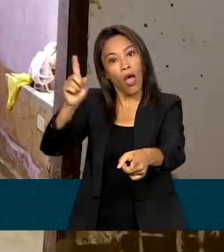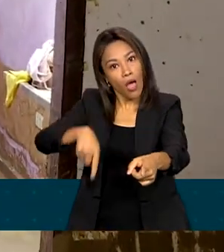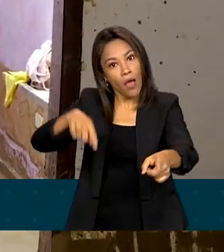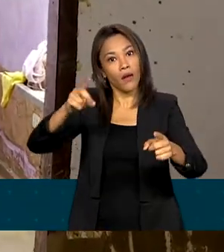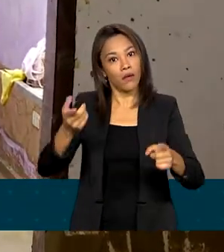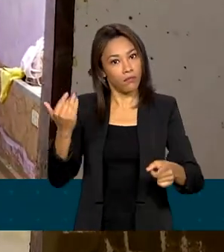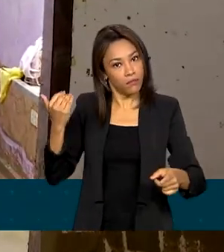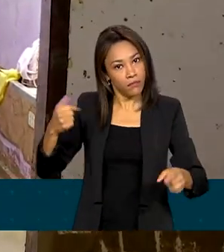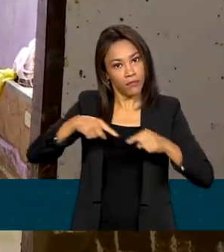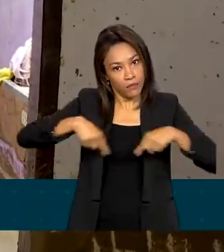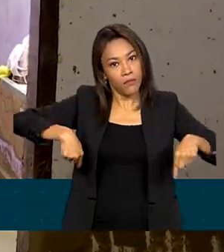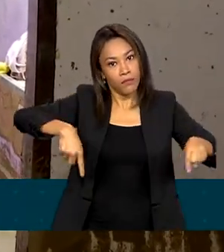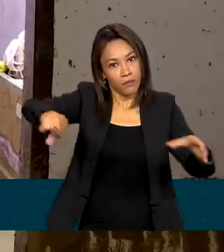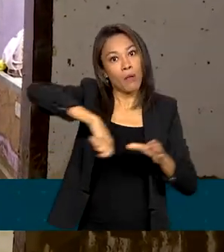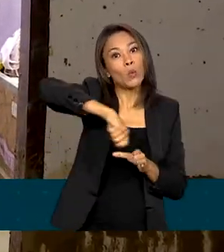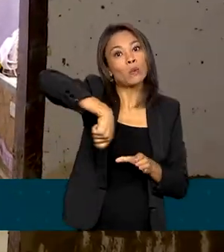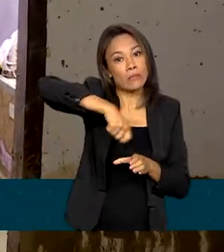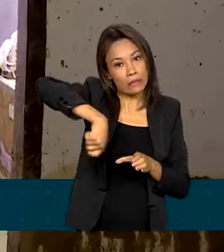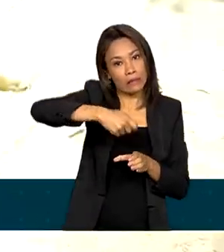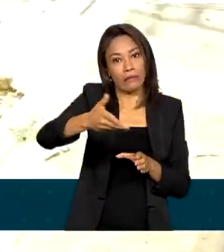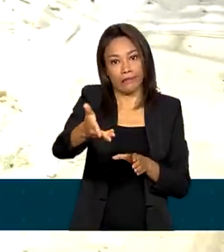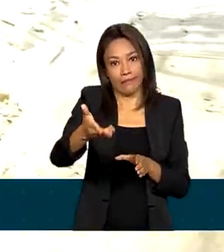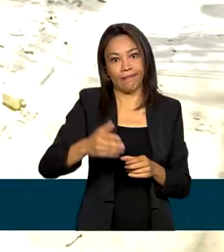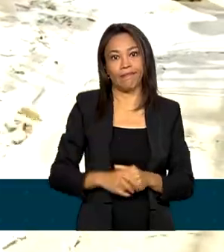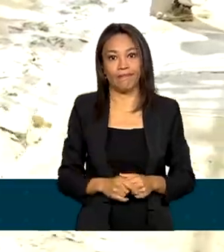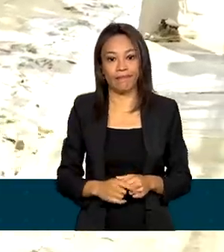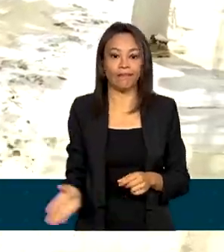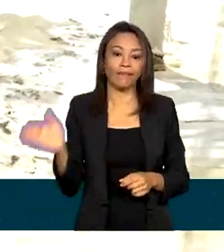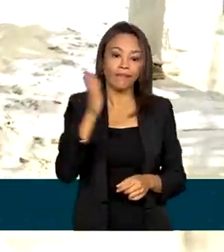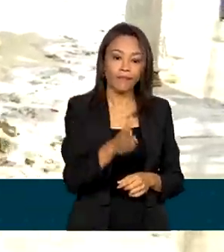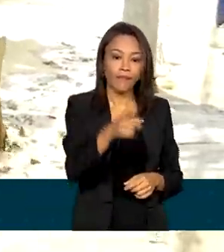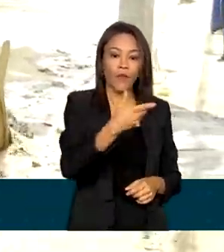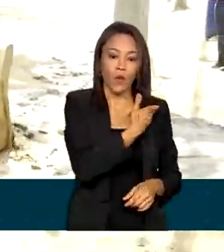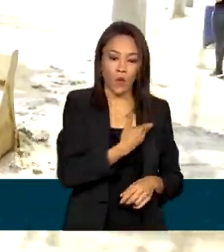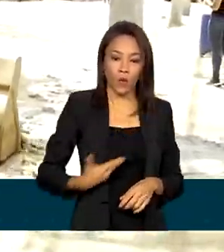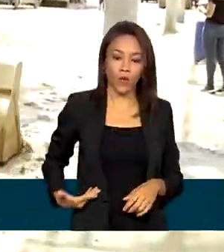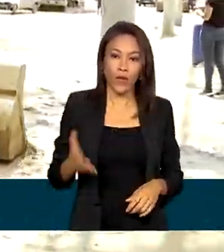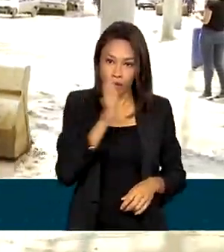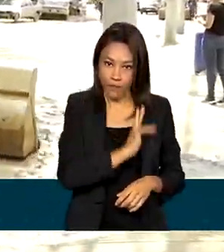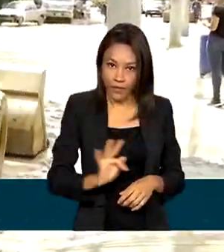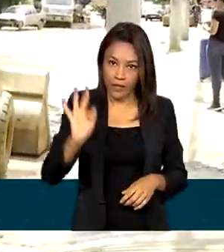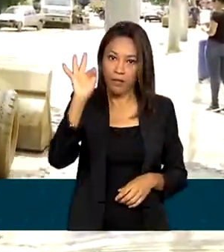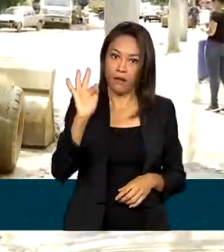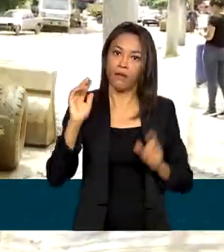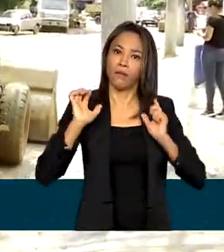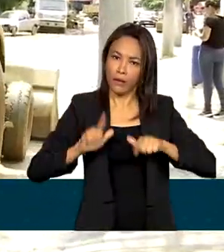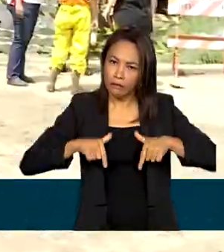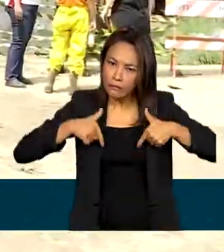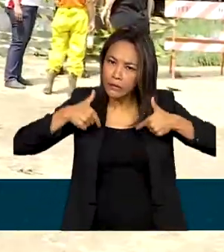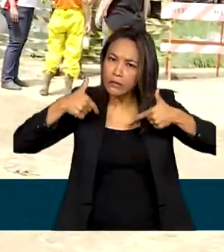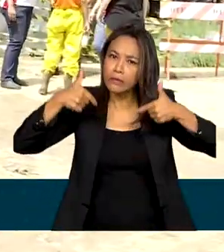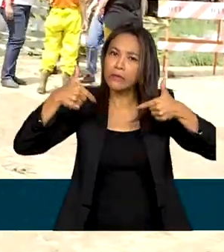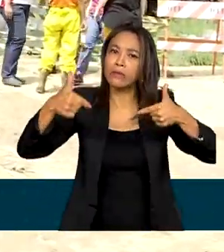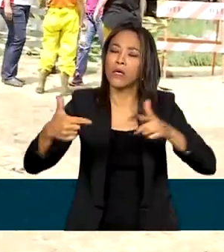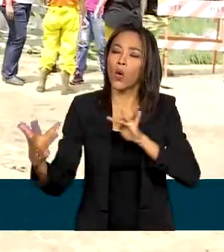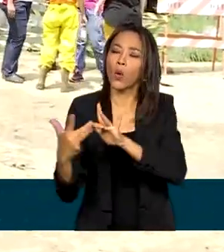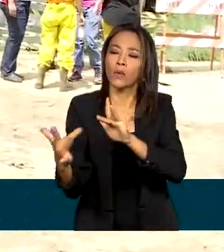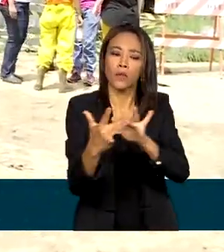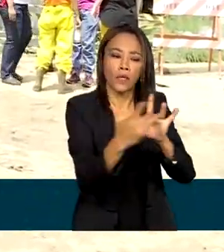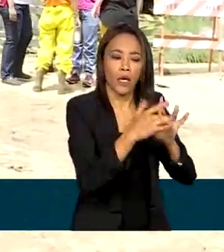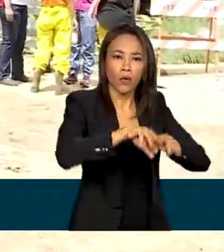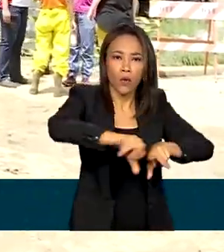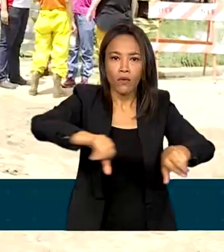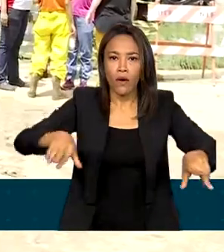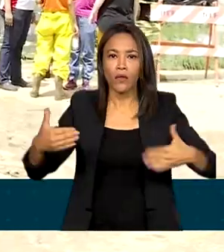cozinha ou pelo menos o que sobrou dela. O governo federal tem trabalhado de forma transversal com ministérios